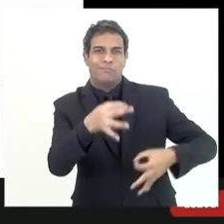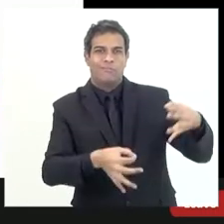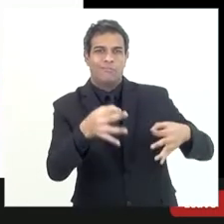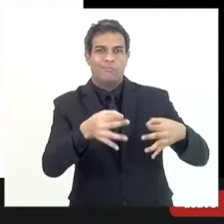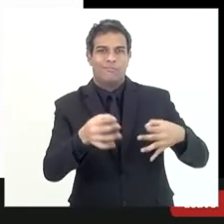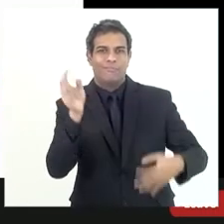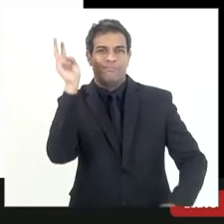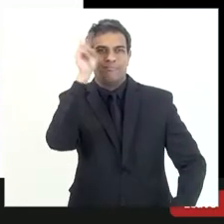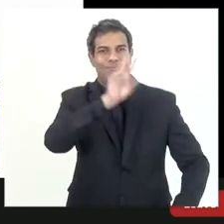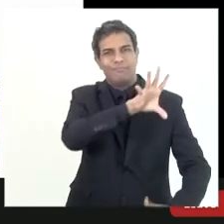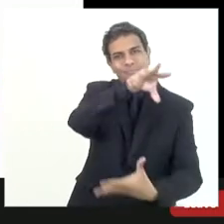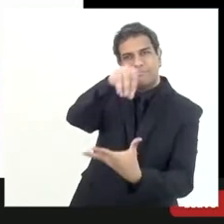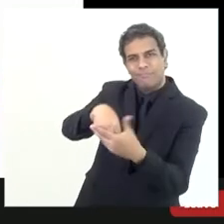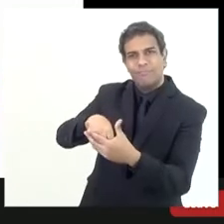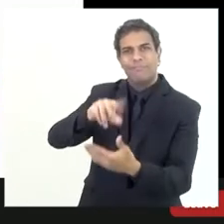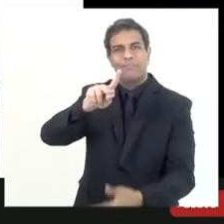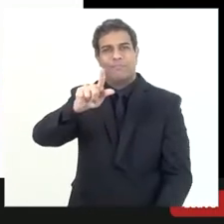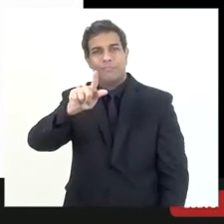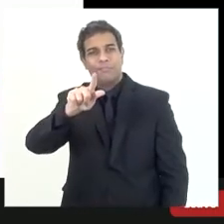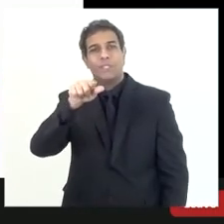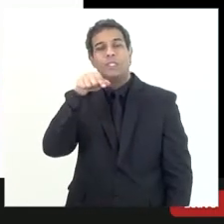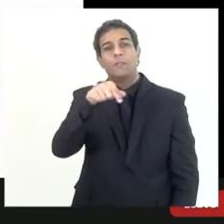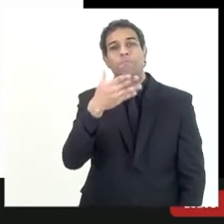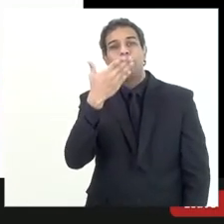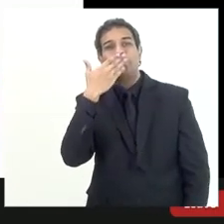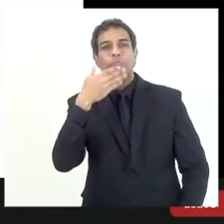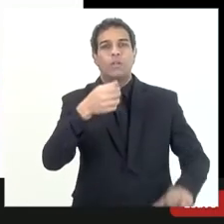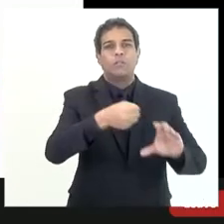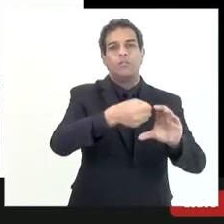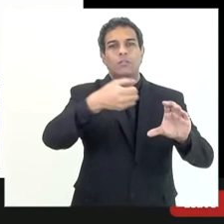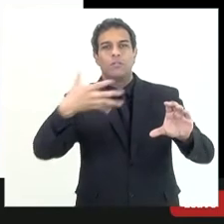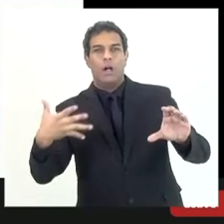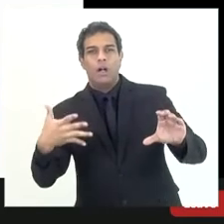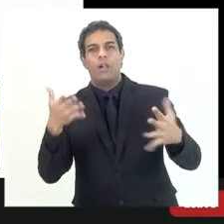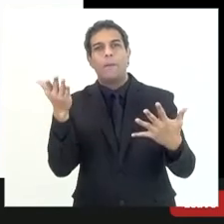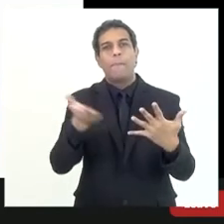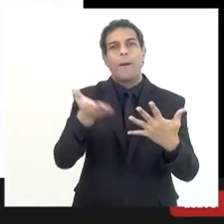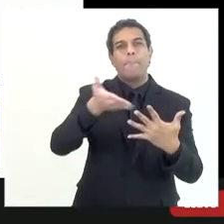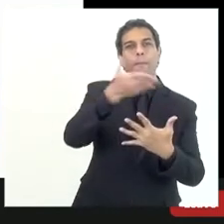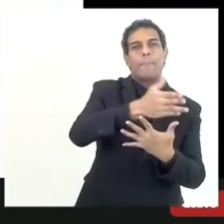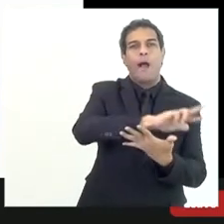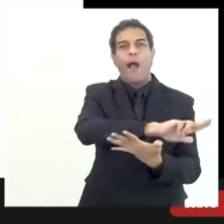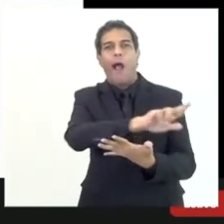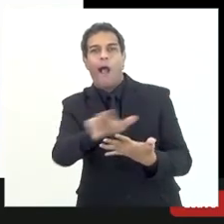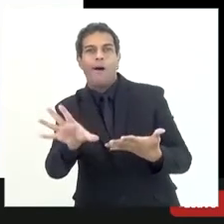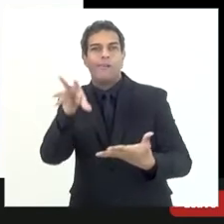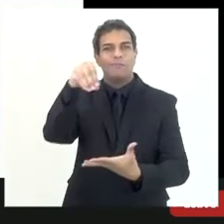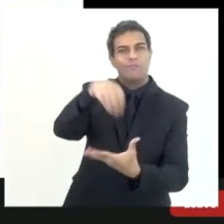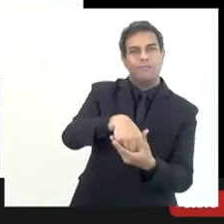PGE para fazer essa classificação do risco essa classificação do crédito né e a gente